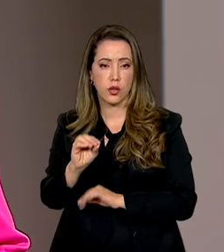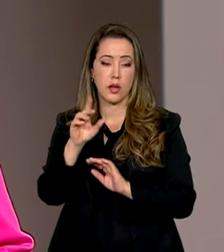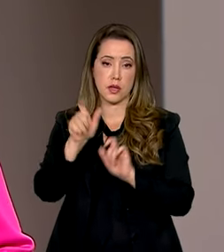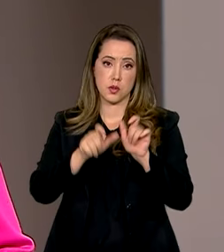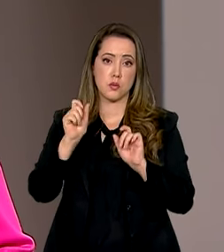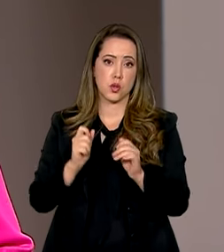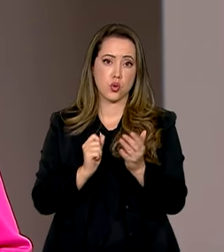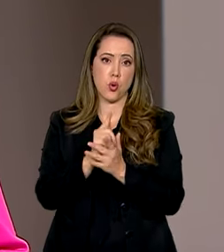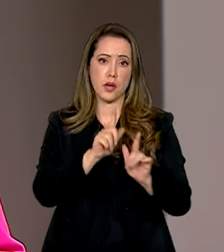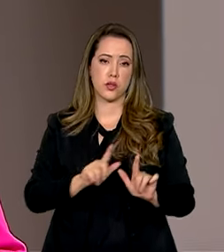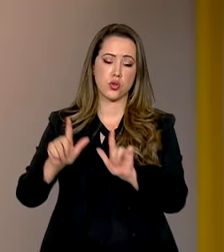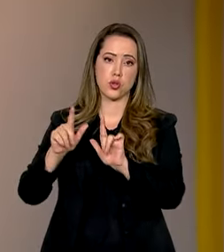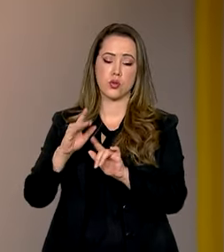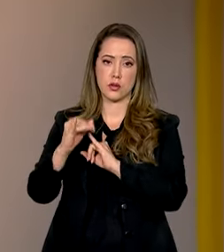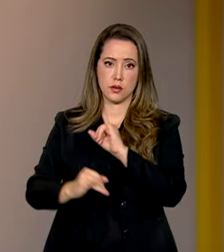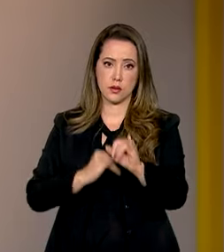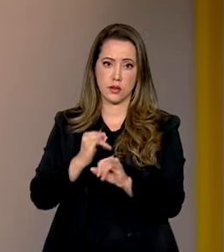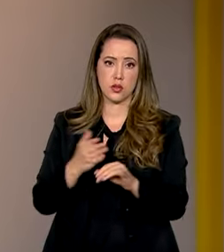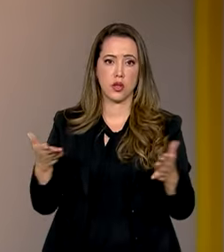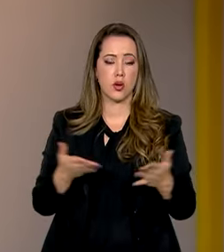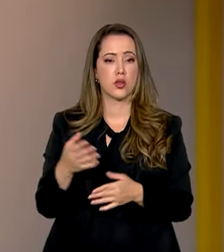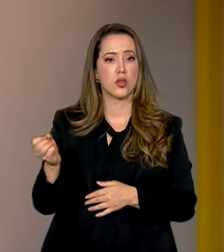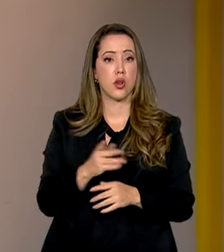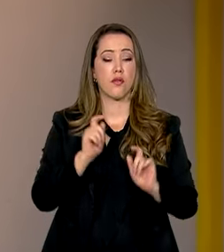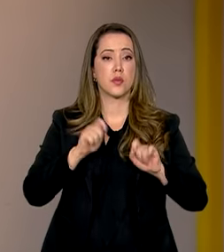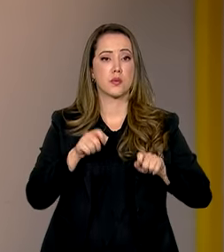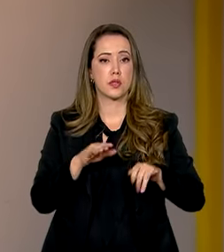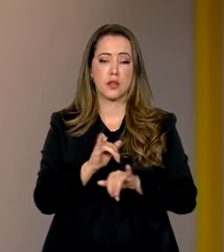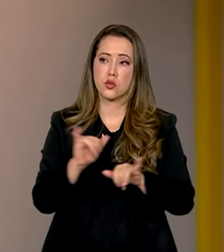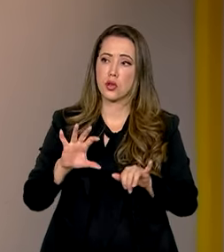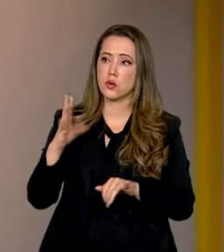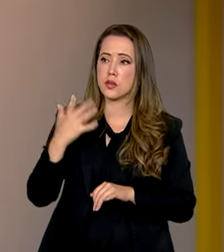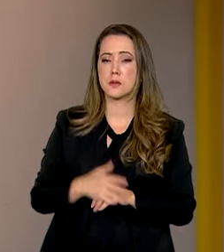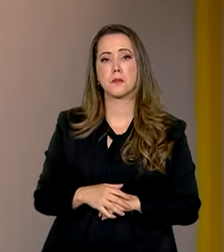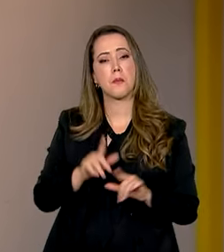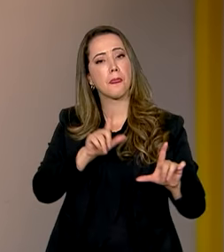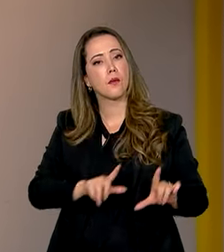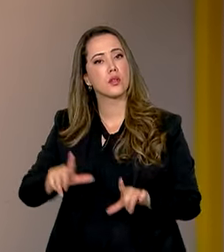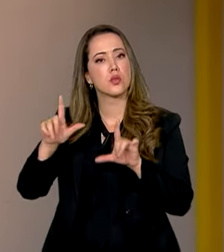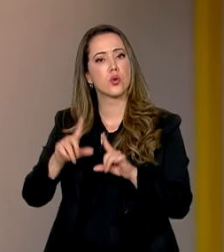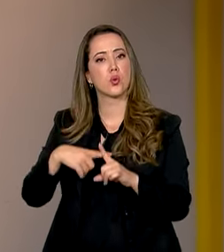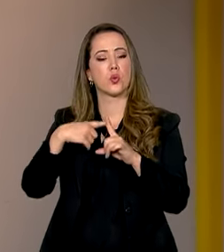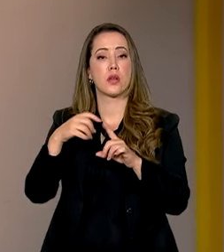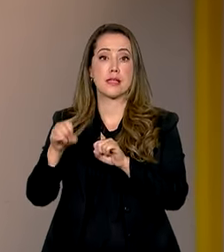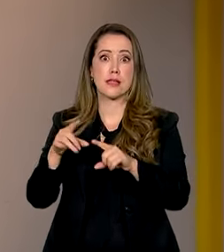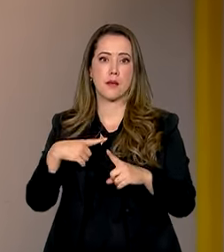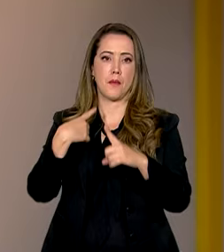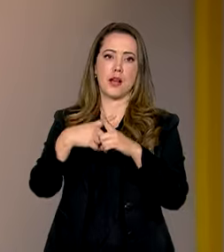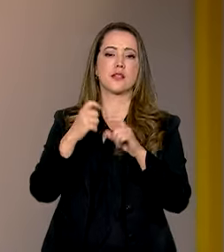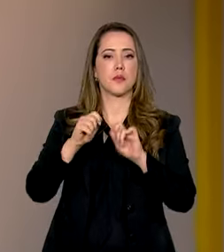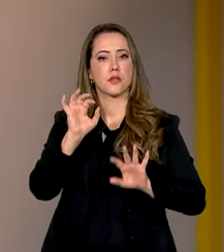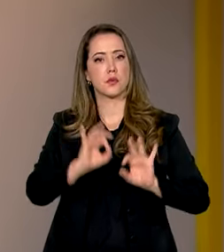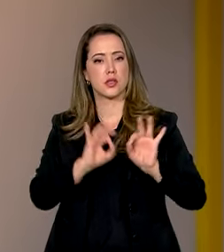pela internet. E agora uma nova modalidade foi lançada, o Tesouro Educa Mais, em que é possível